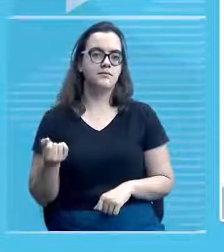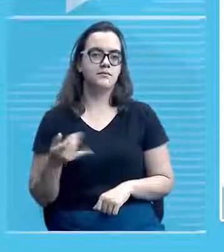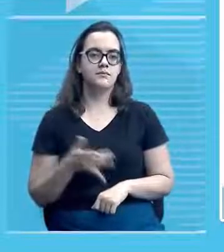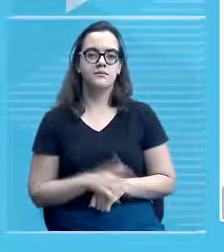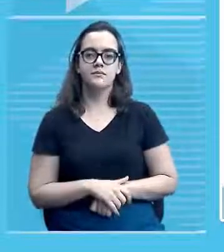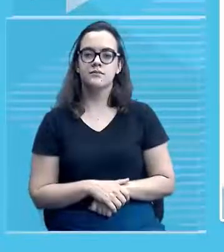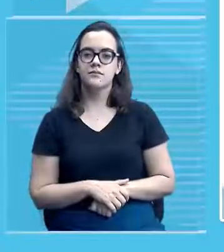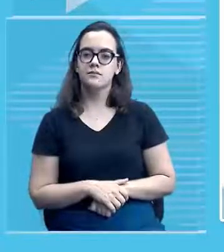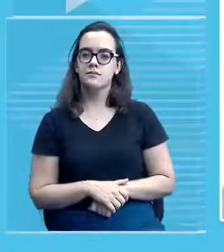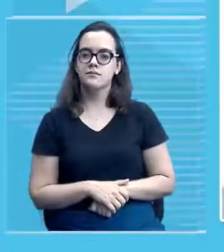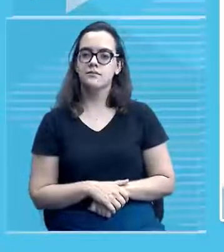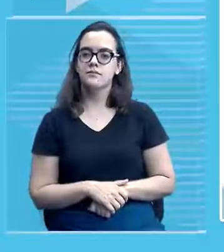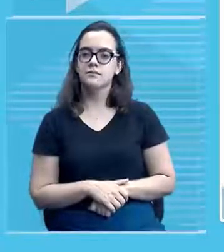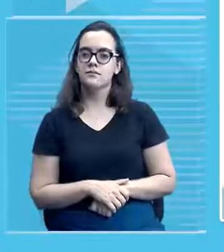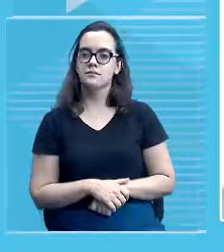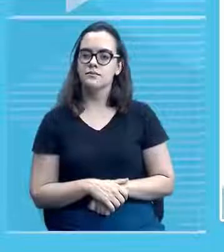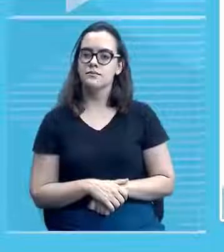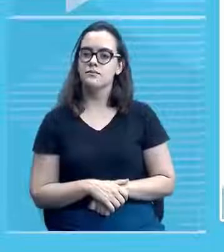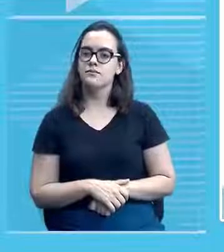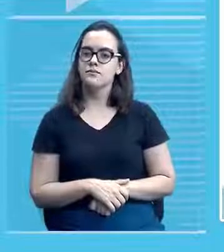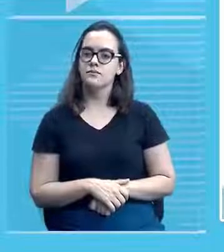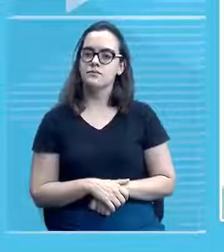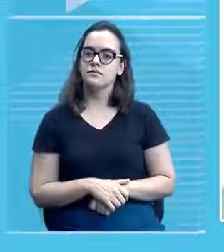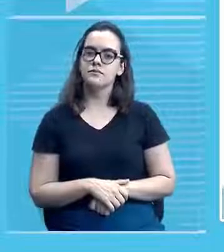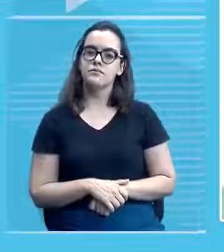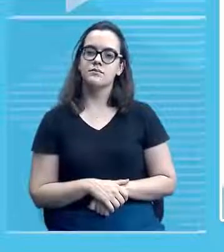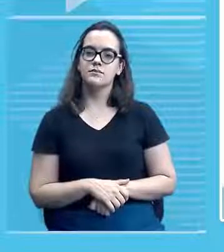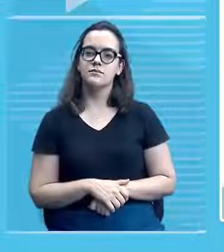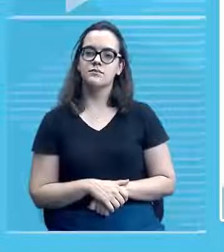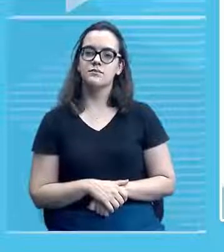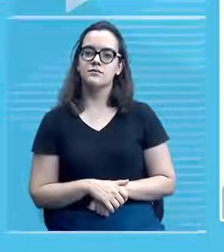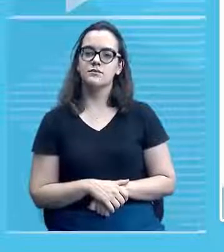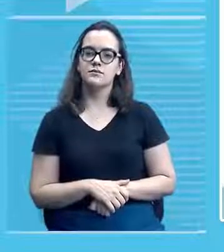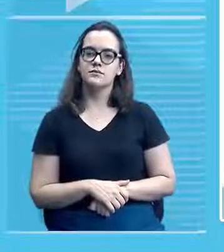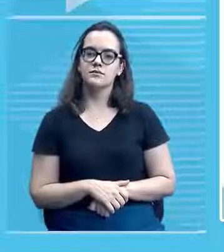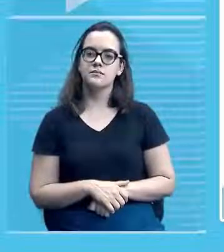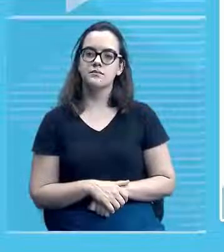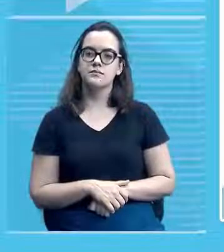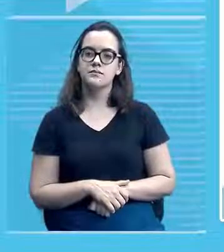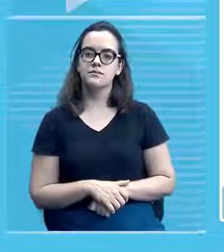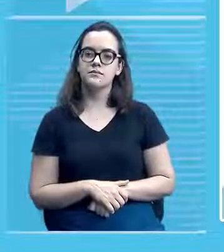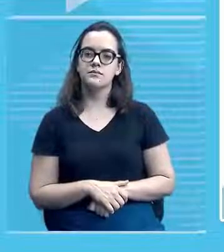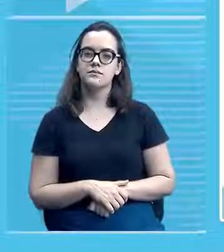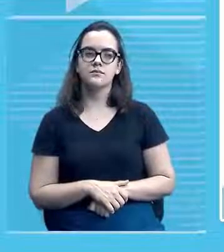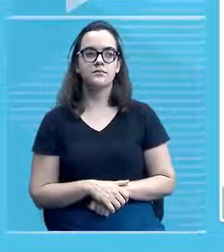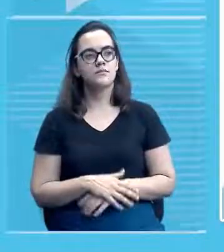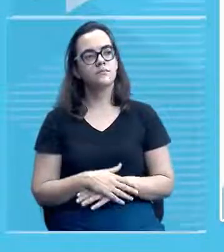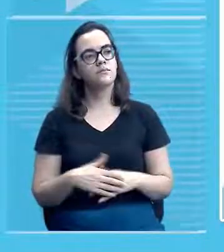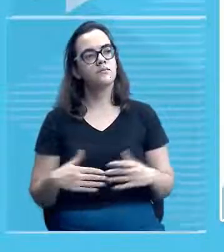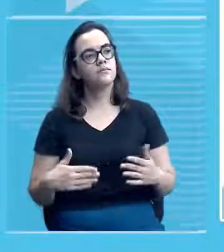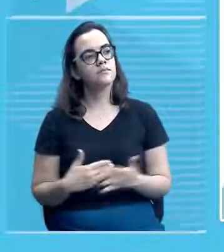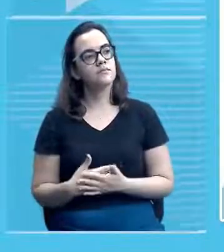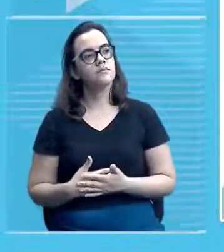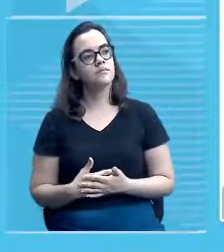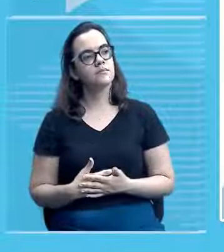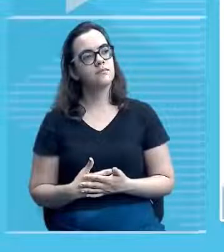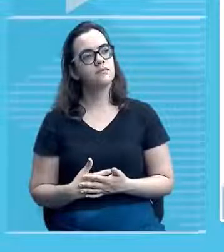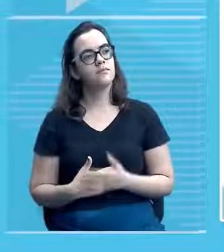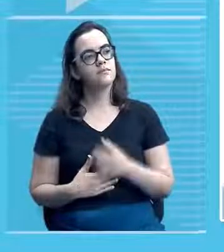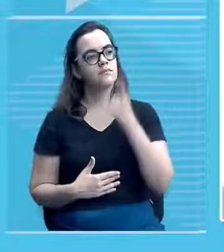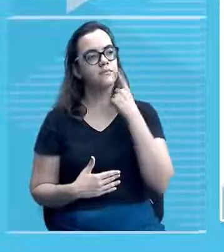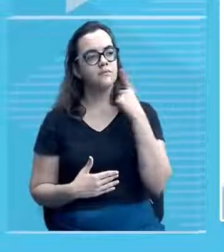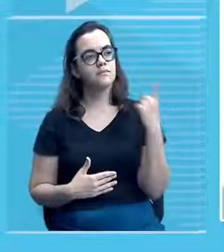no canto superior direito né? é uma imagem mais atual no slide seguinte olha aí né?